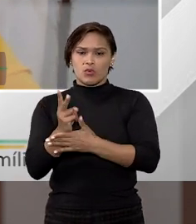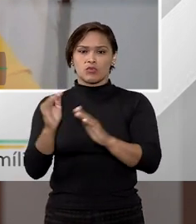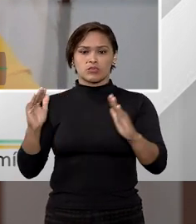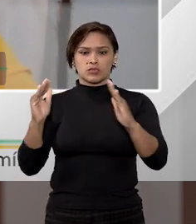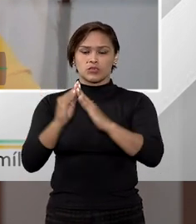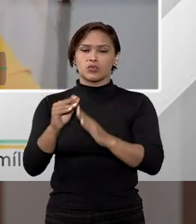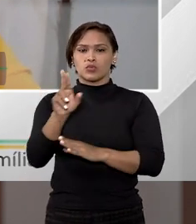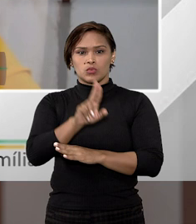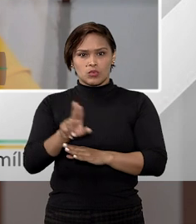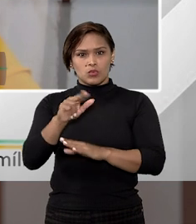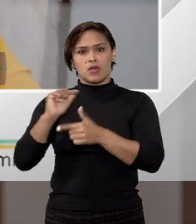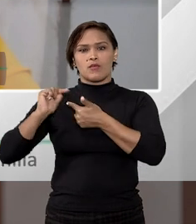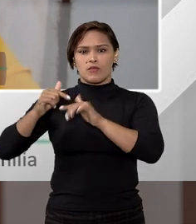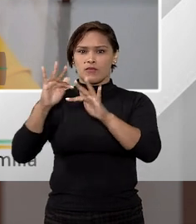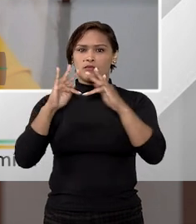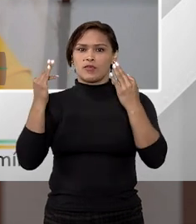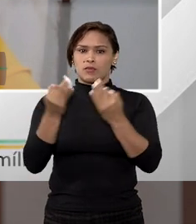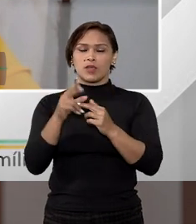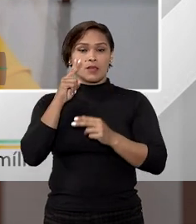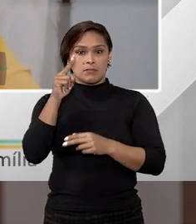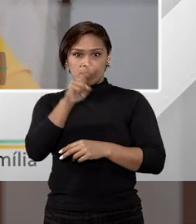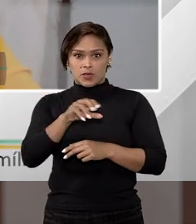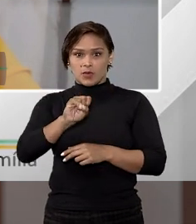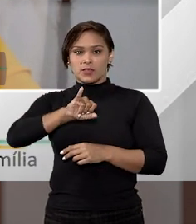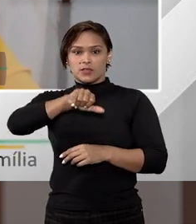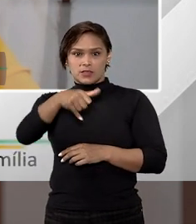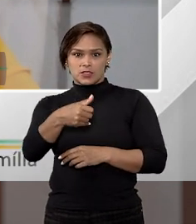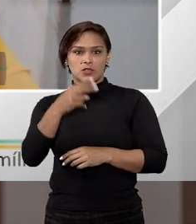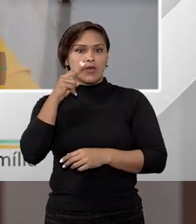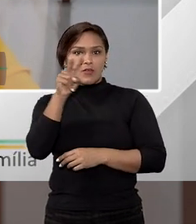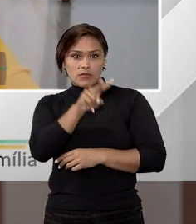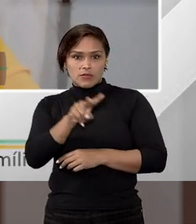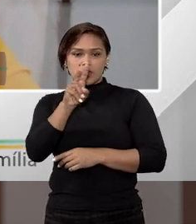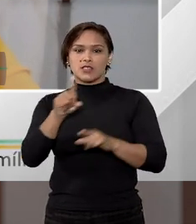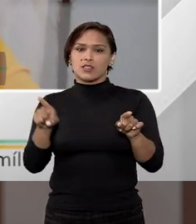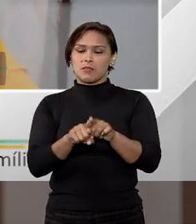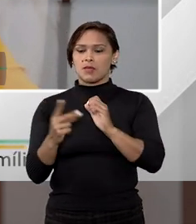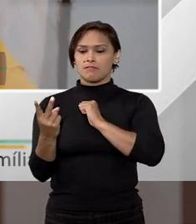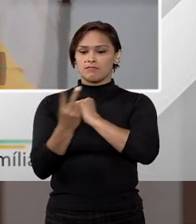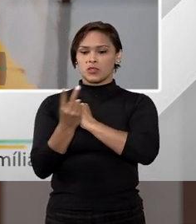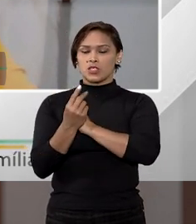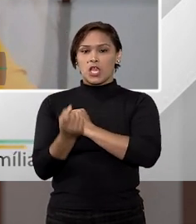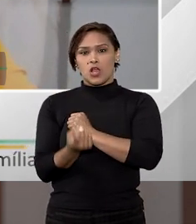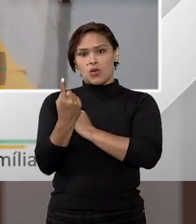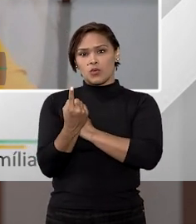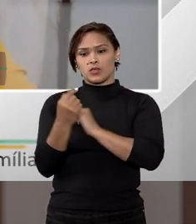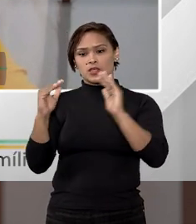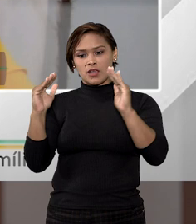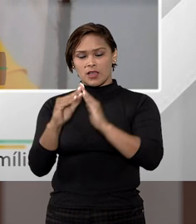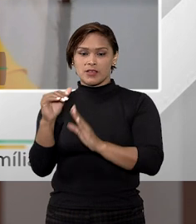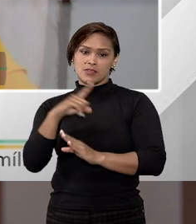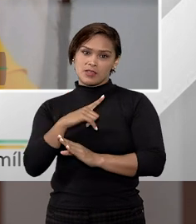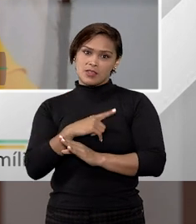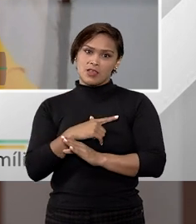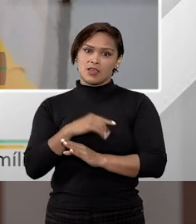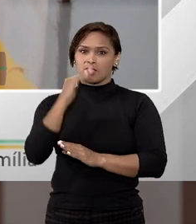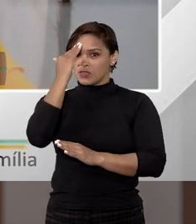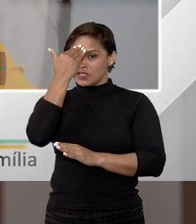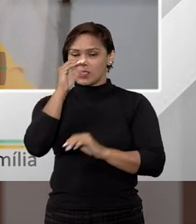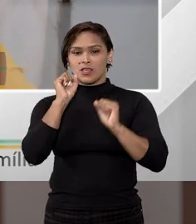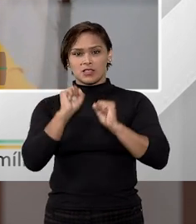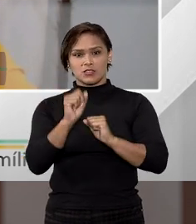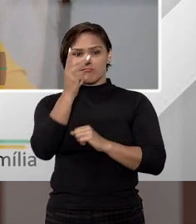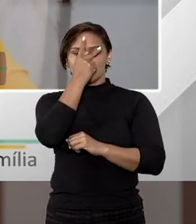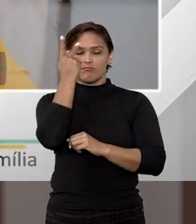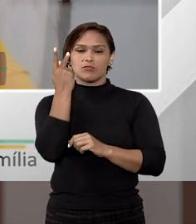continua sendo um bem de família. E veja que aí o STJ, ele visa também proteger aquele único bem da pessoa, porque ele entende que a pessoa